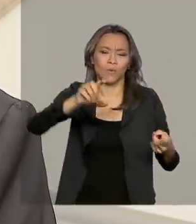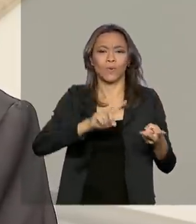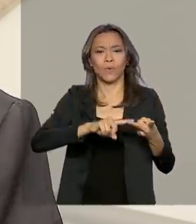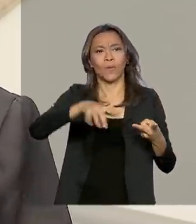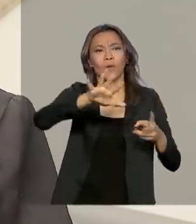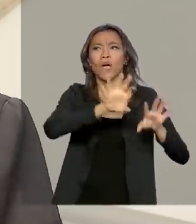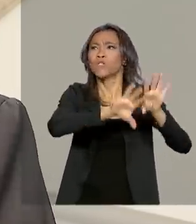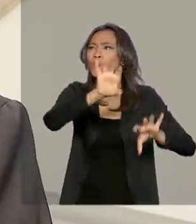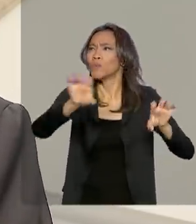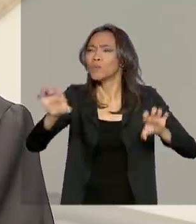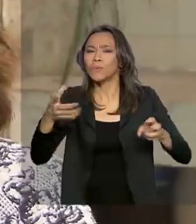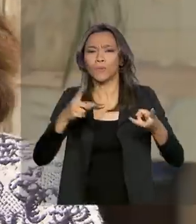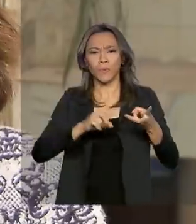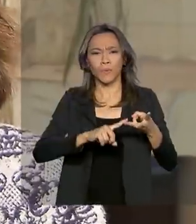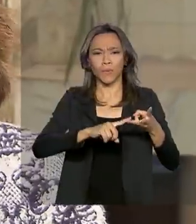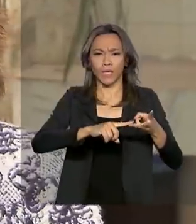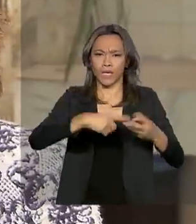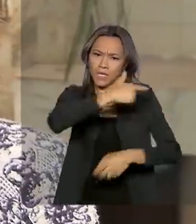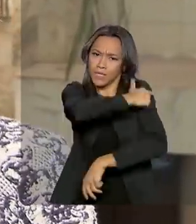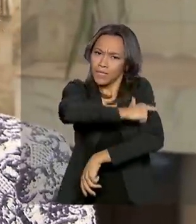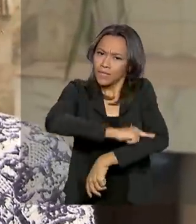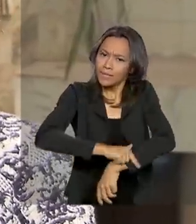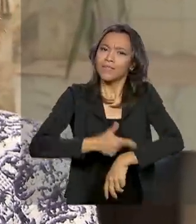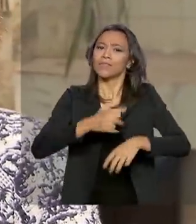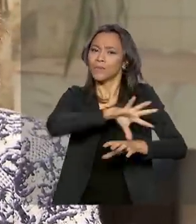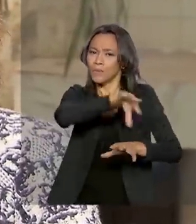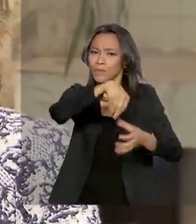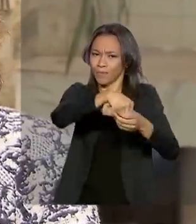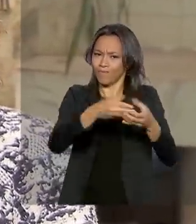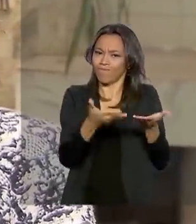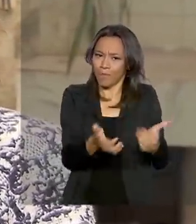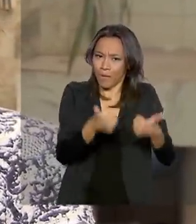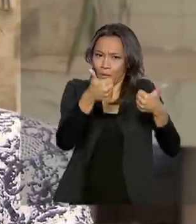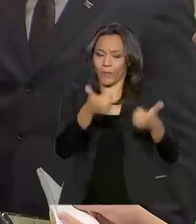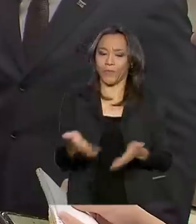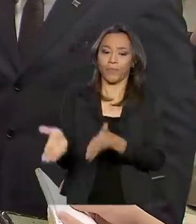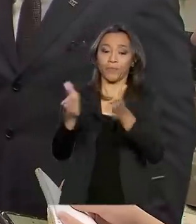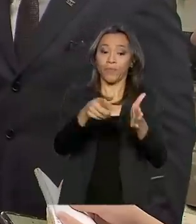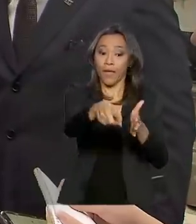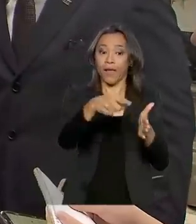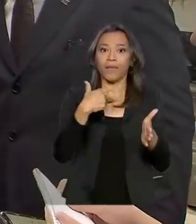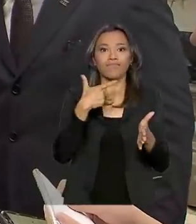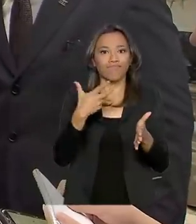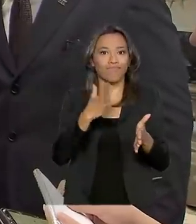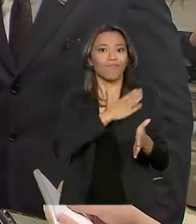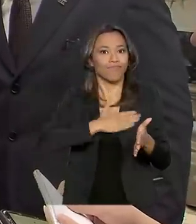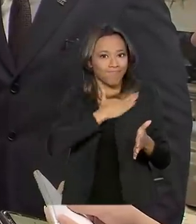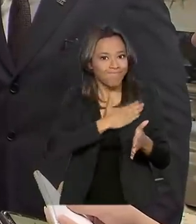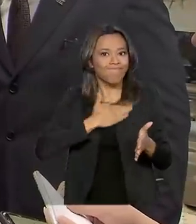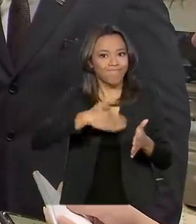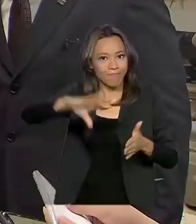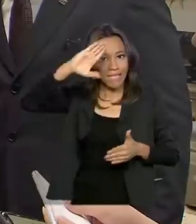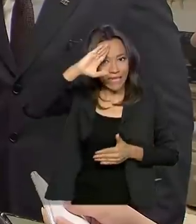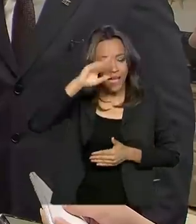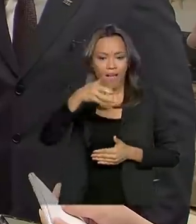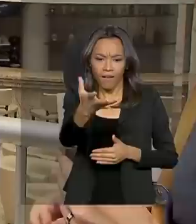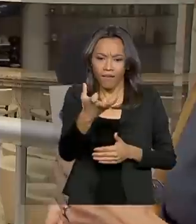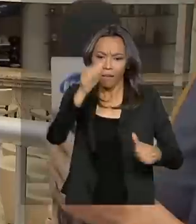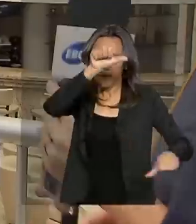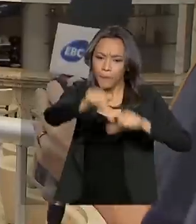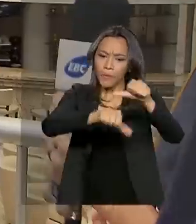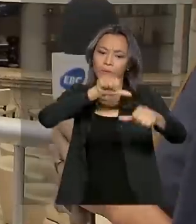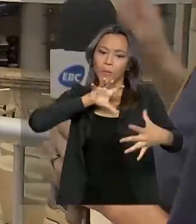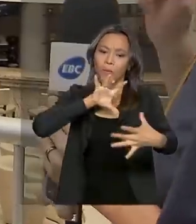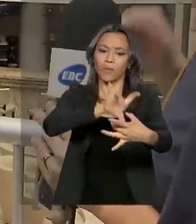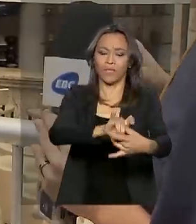física, a disciplina. A Regina também era fã das escolas militares. O desafio, segundo ela, é mudar a realidade do lugar,